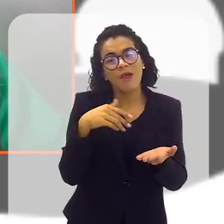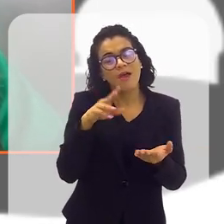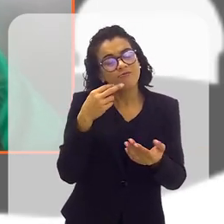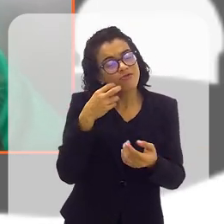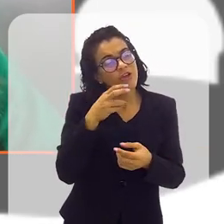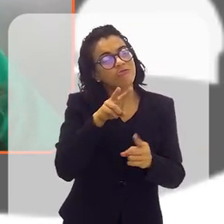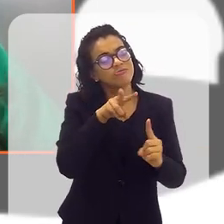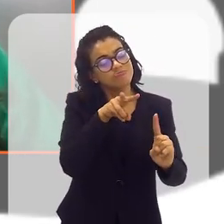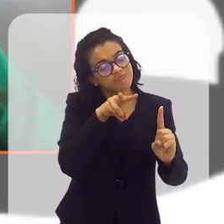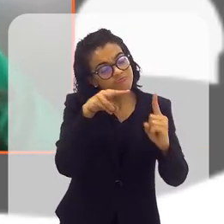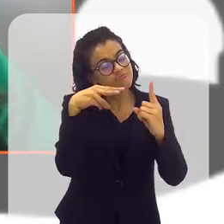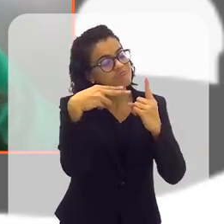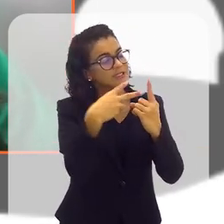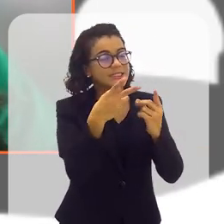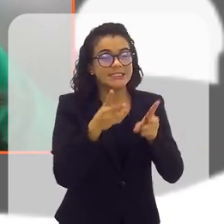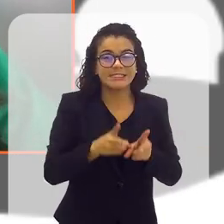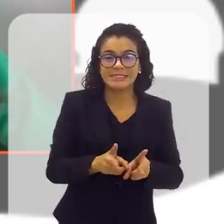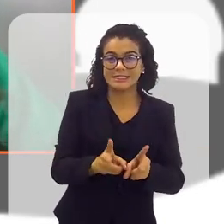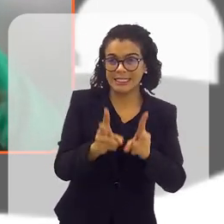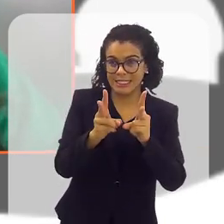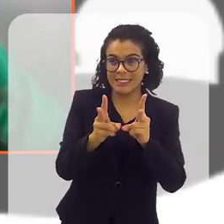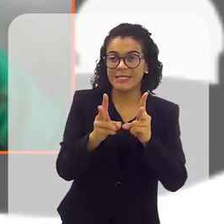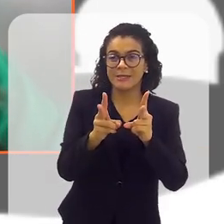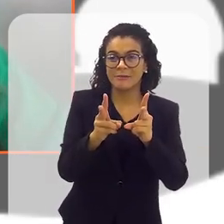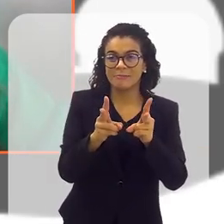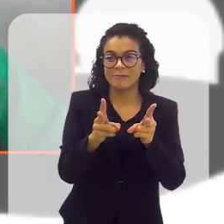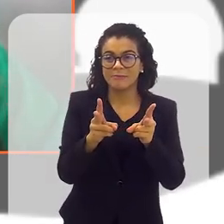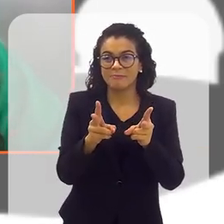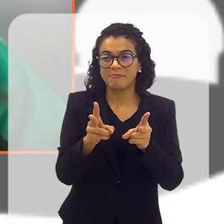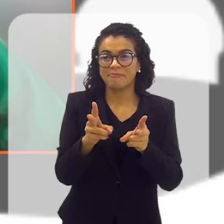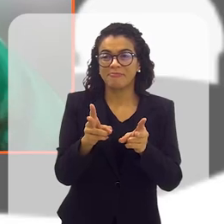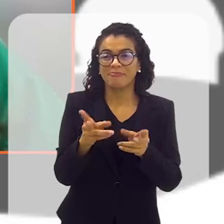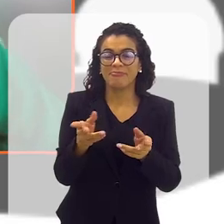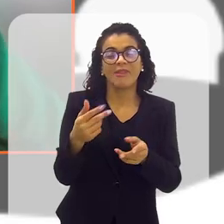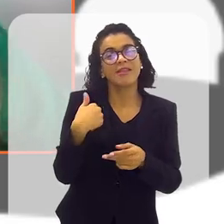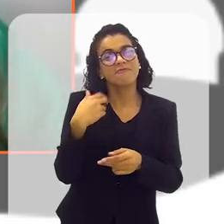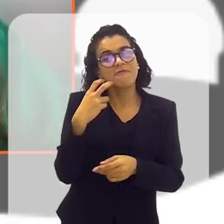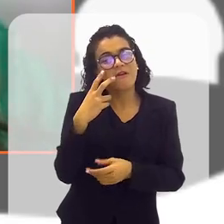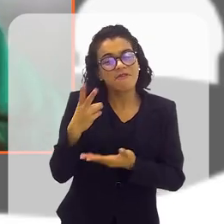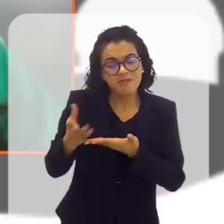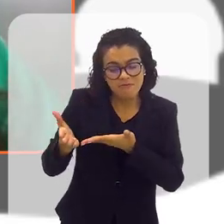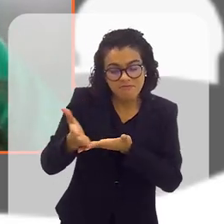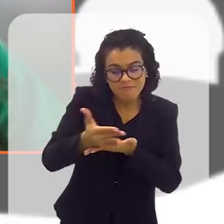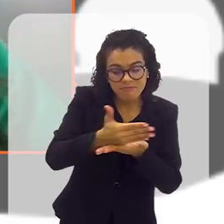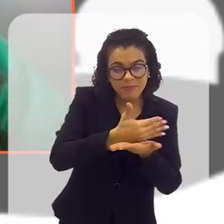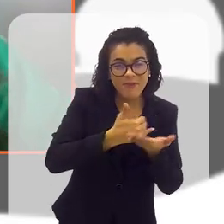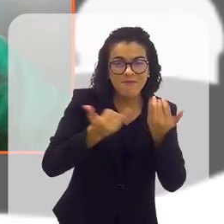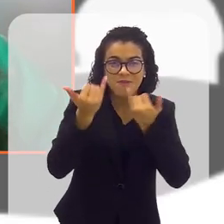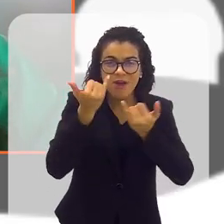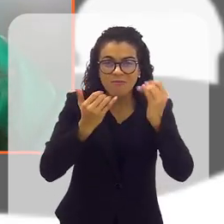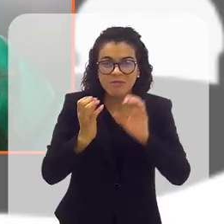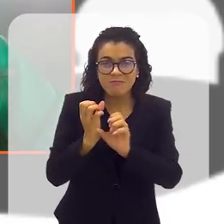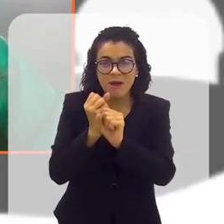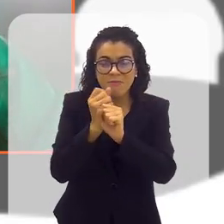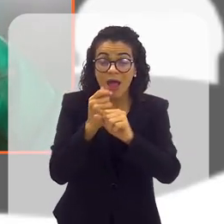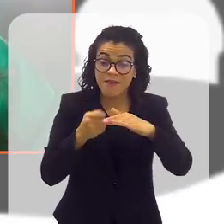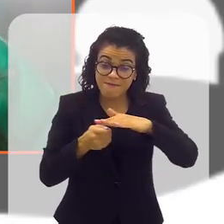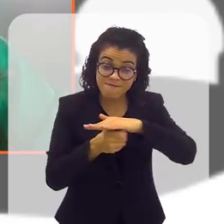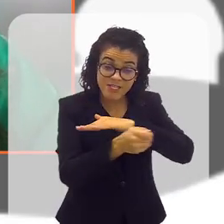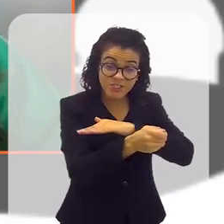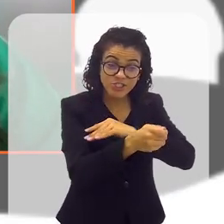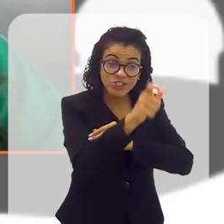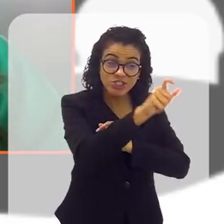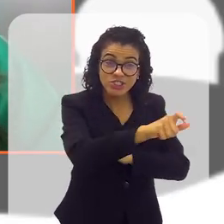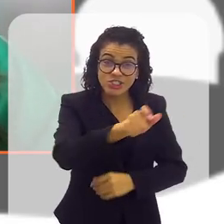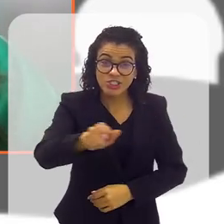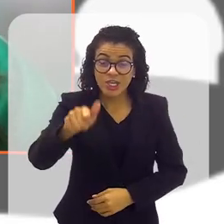olhar por esse lado sempre. A gente sabe que... A gente está vendo uns dados aqui que hoje investir